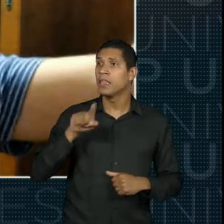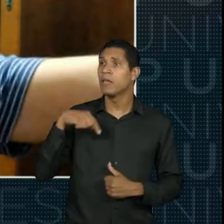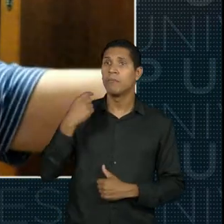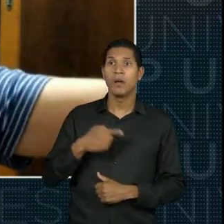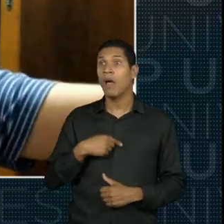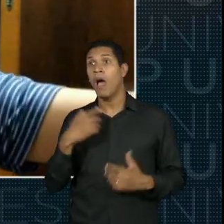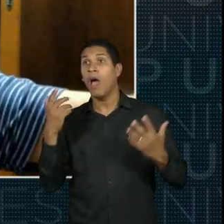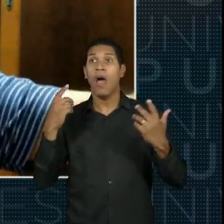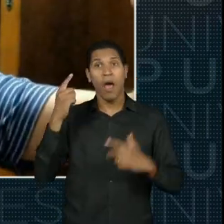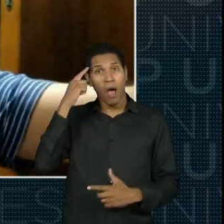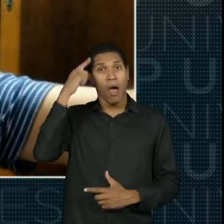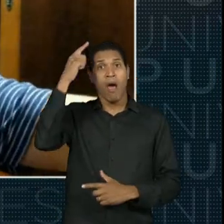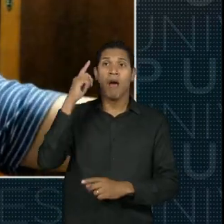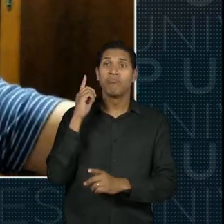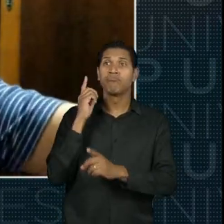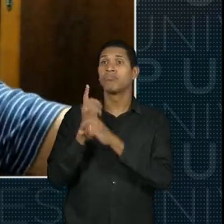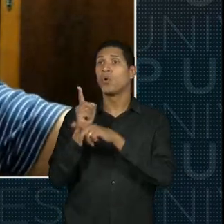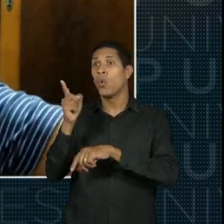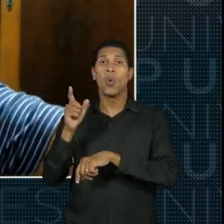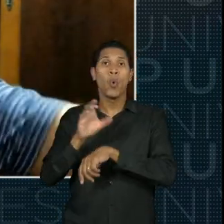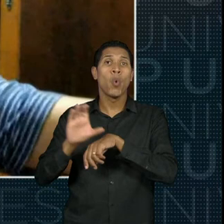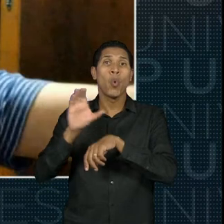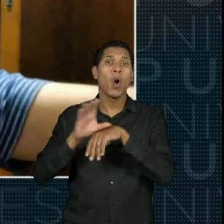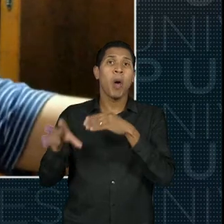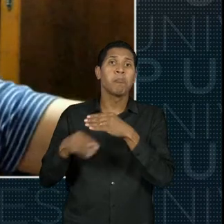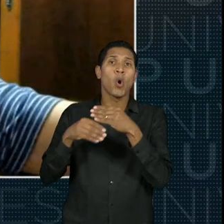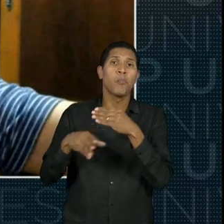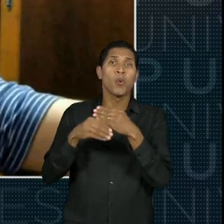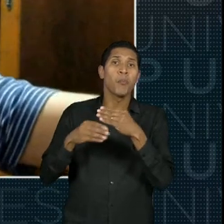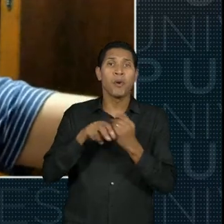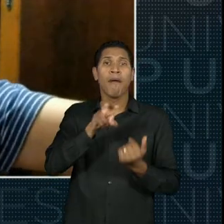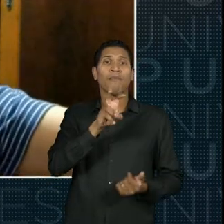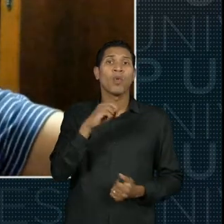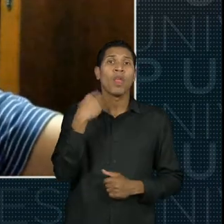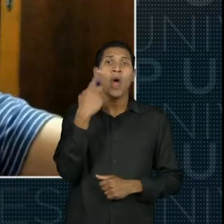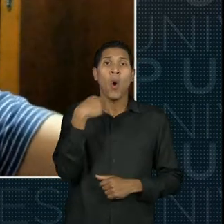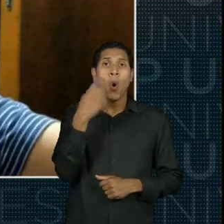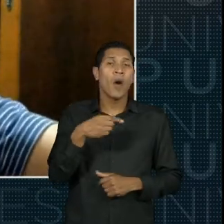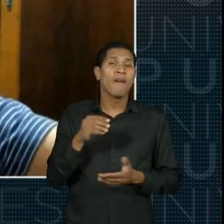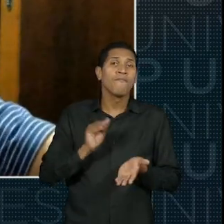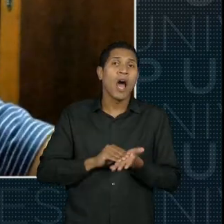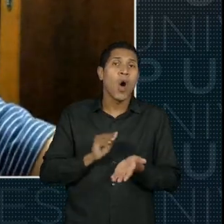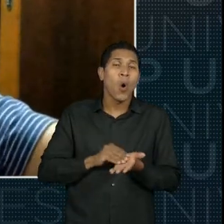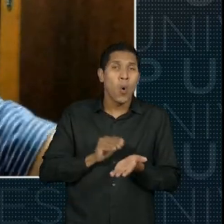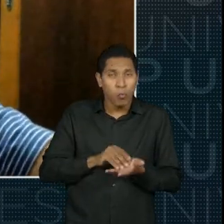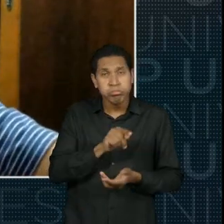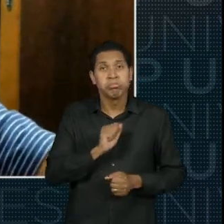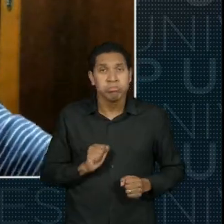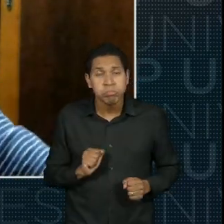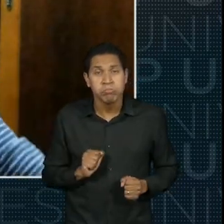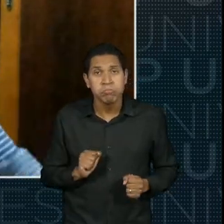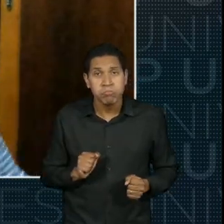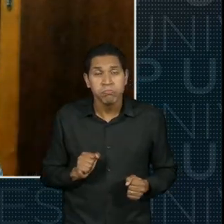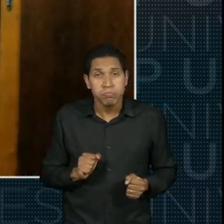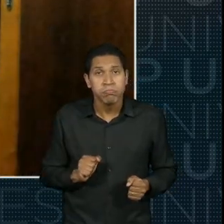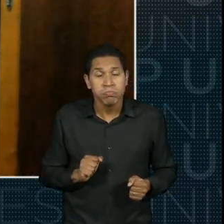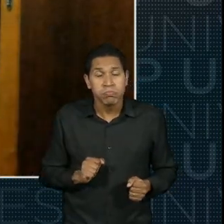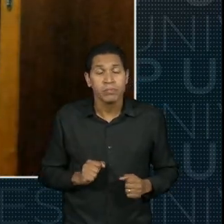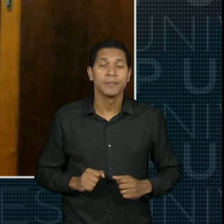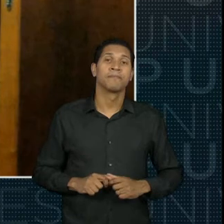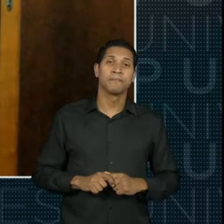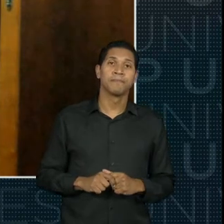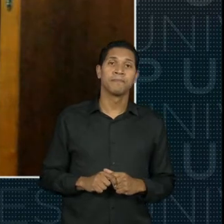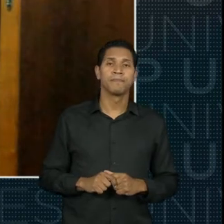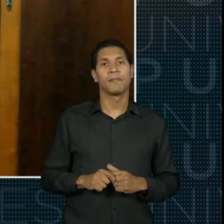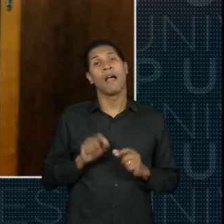fazer mais alguns cursos para completar as 50 horas que faltam para concluir as atividades práticas profissionais.